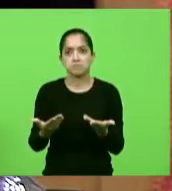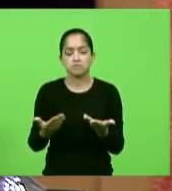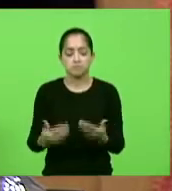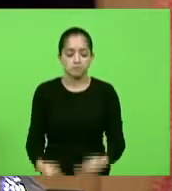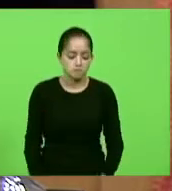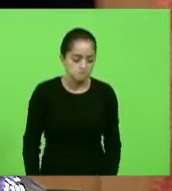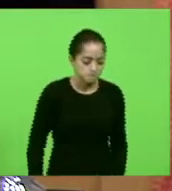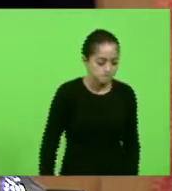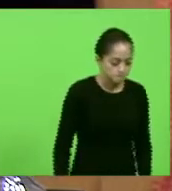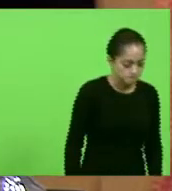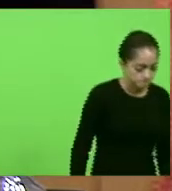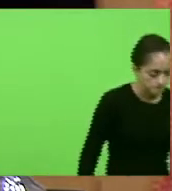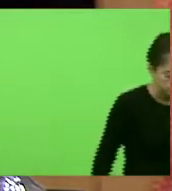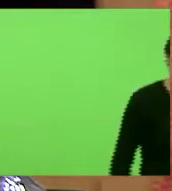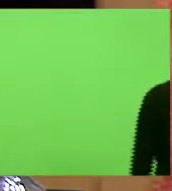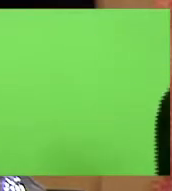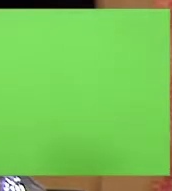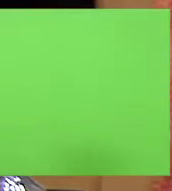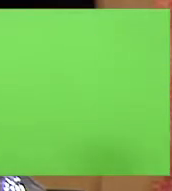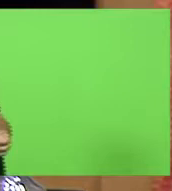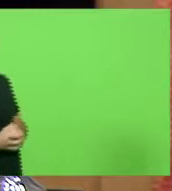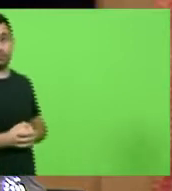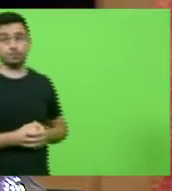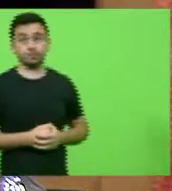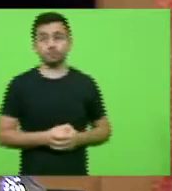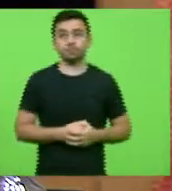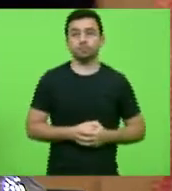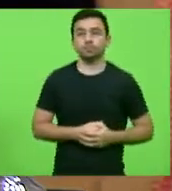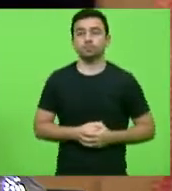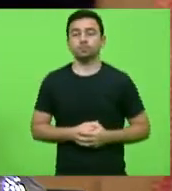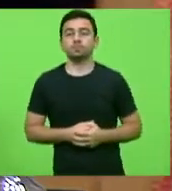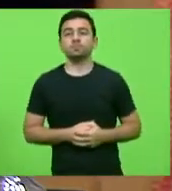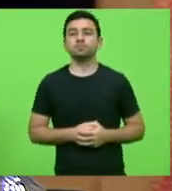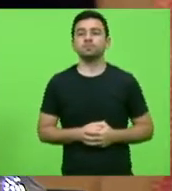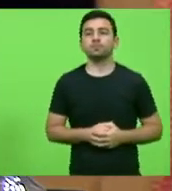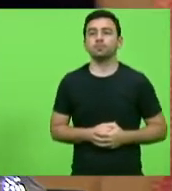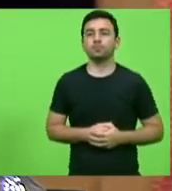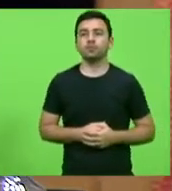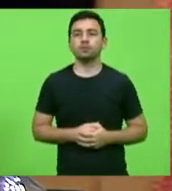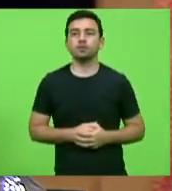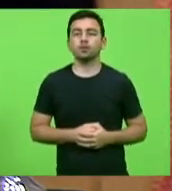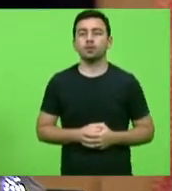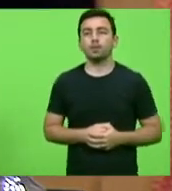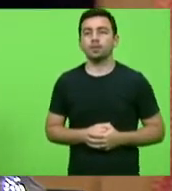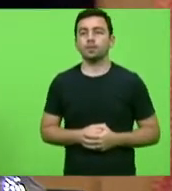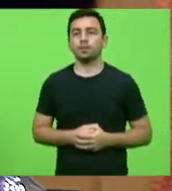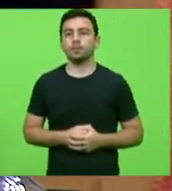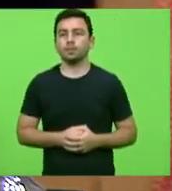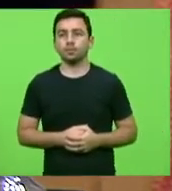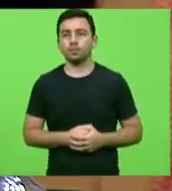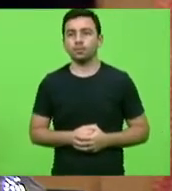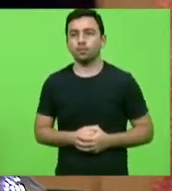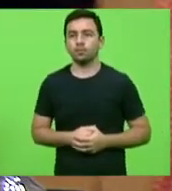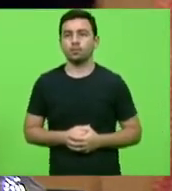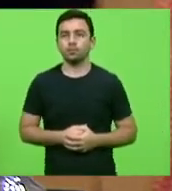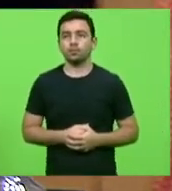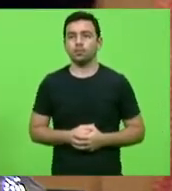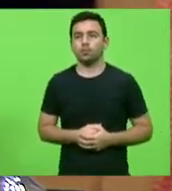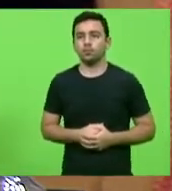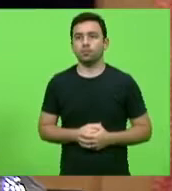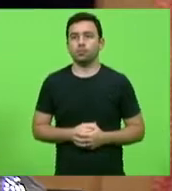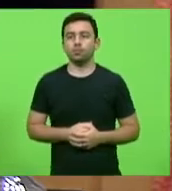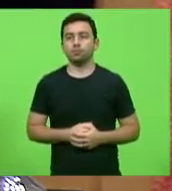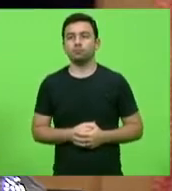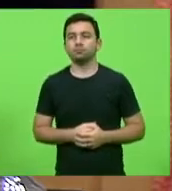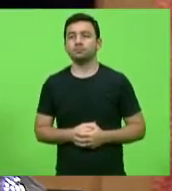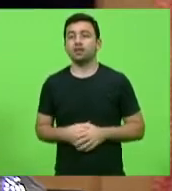o bandido... bandido não dá bola, o bandido está com 35 anos de prisão, vai lá na frente do juiz, coloca